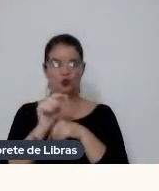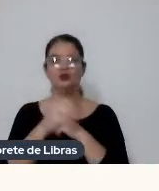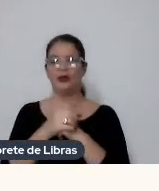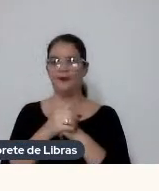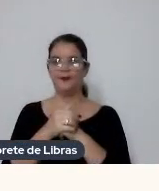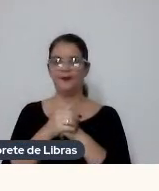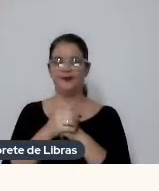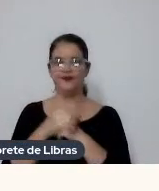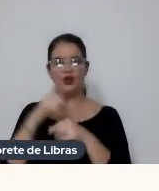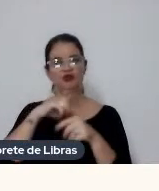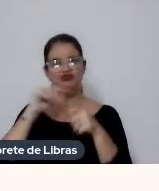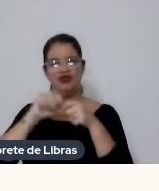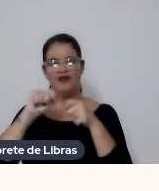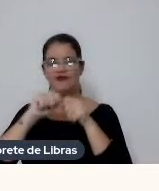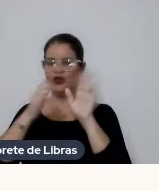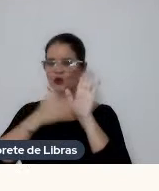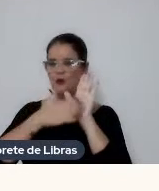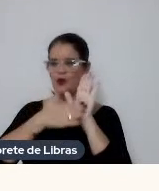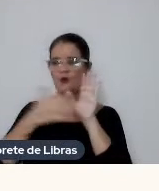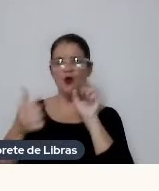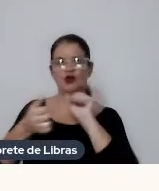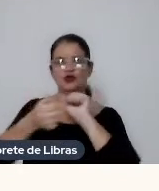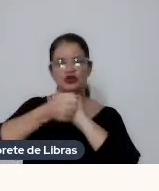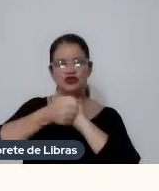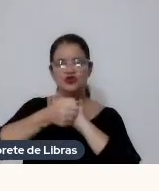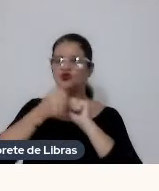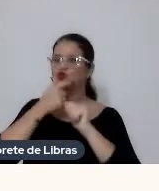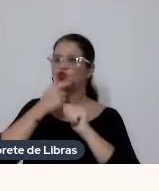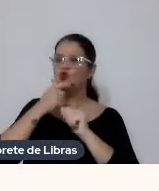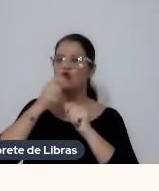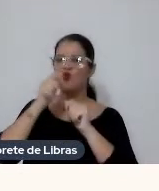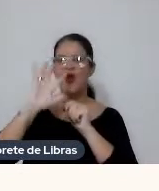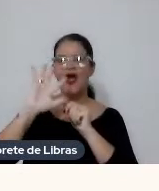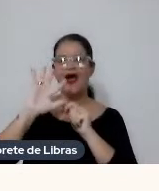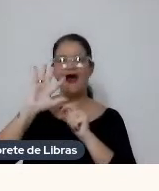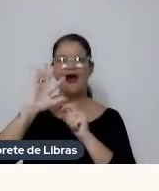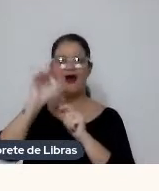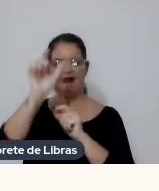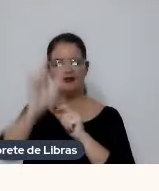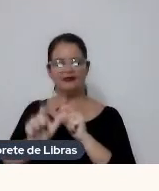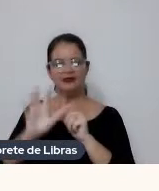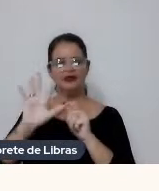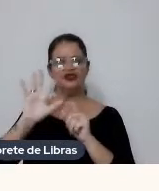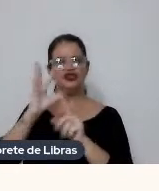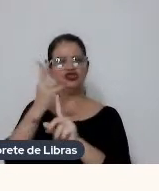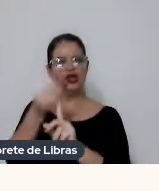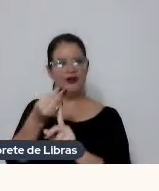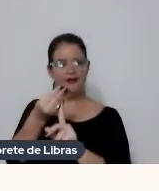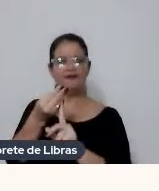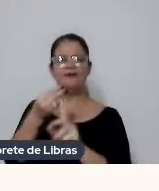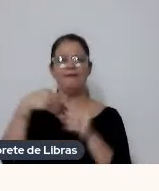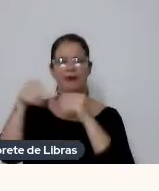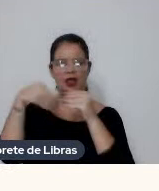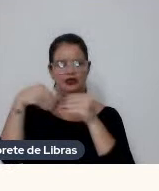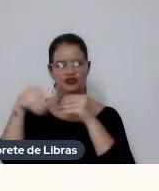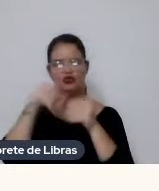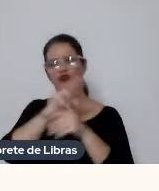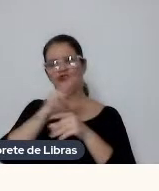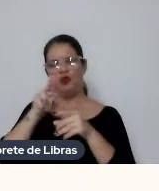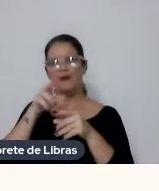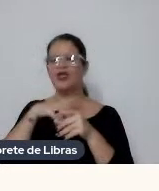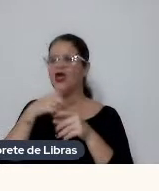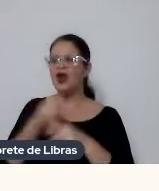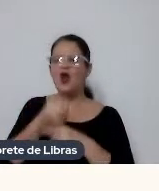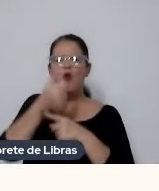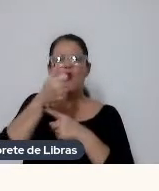Que eu tinha feito Uma proposta Junto com um artista Plástico Chamado Klima Schauska Que era Quase como Uma intervenção